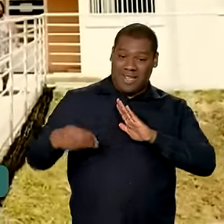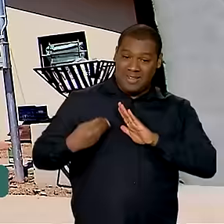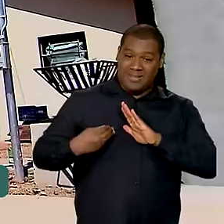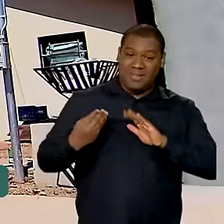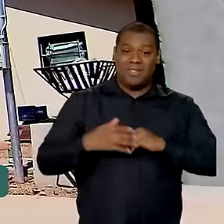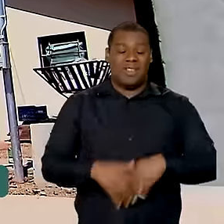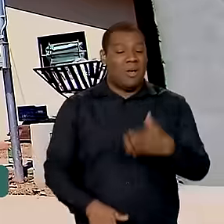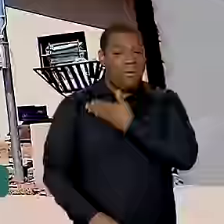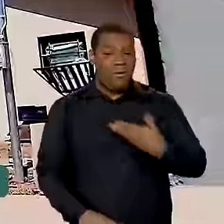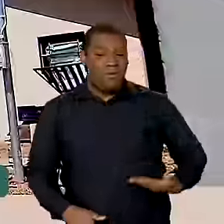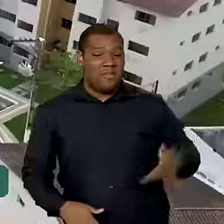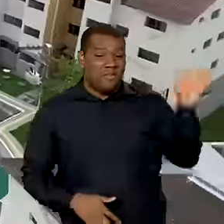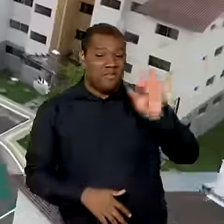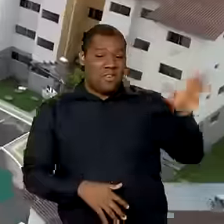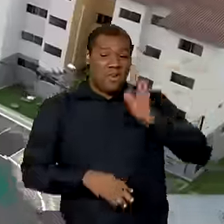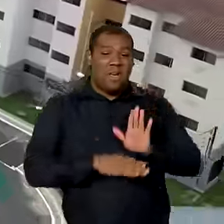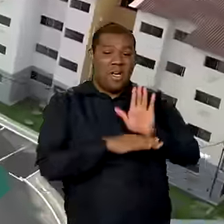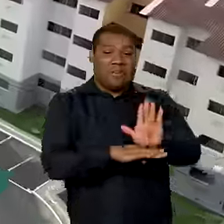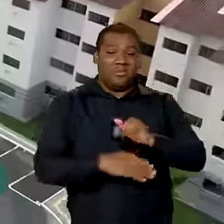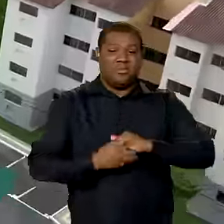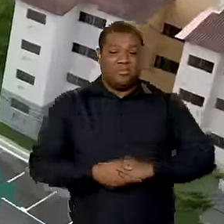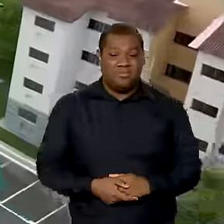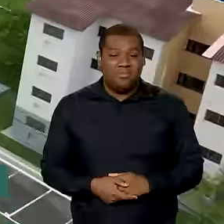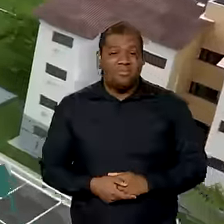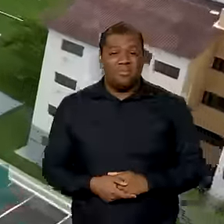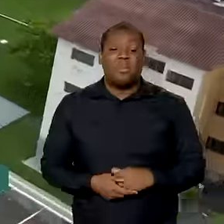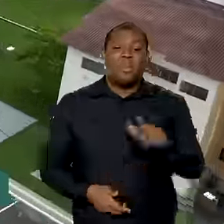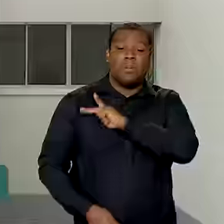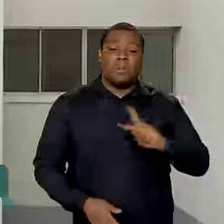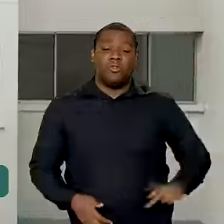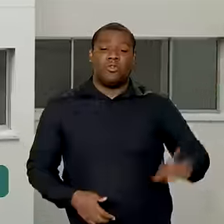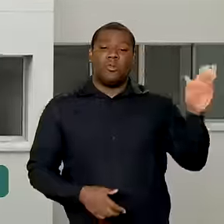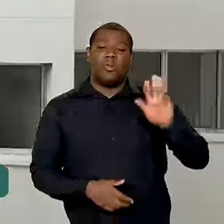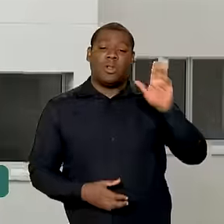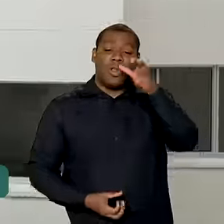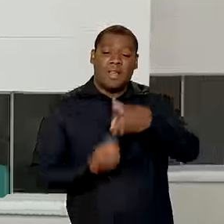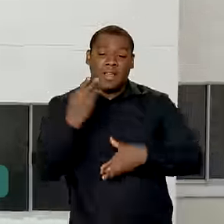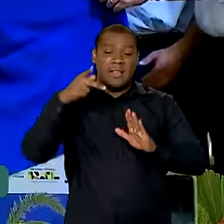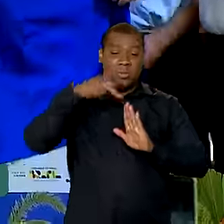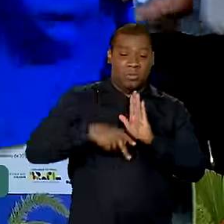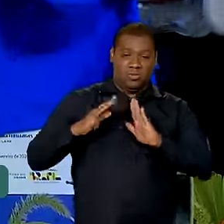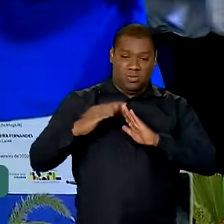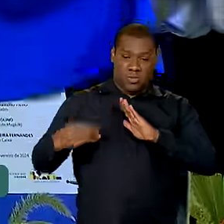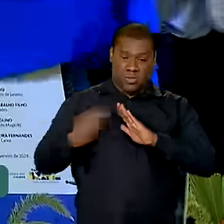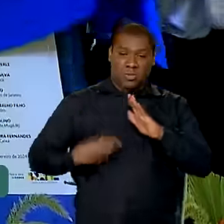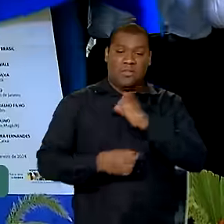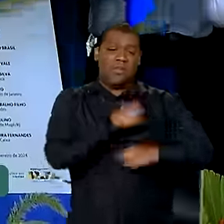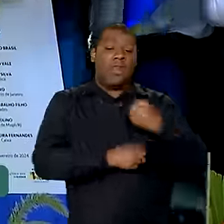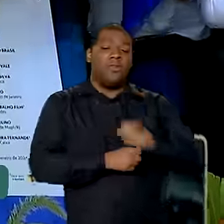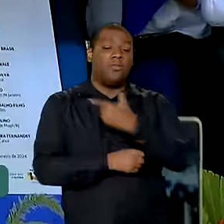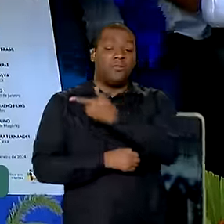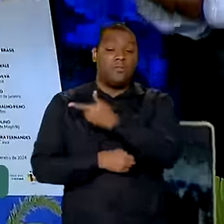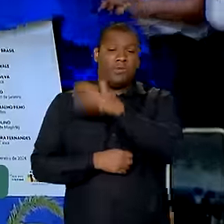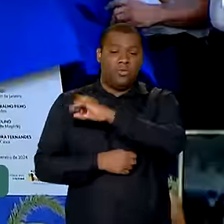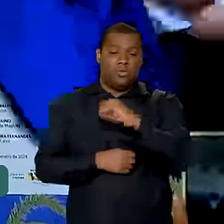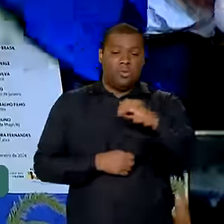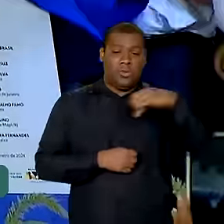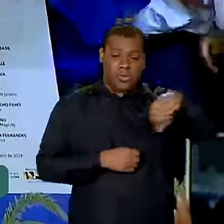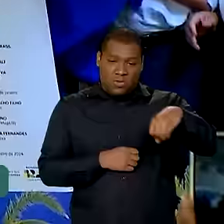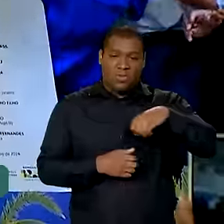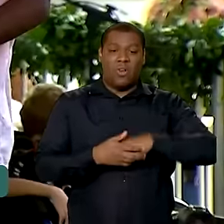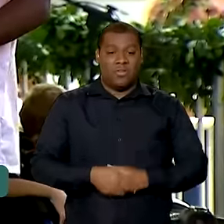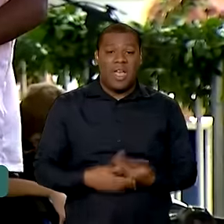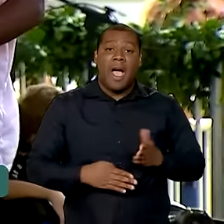do governo federal. Desde sua criação pelo presidente Lula em 2009, o programa já entregou mais de 7